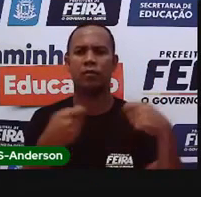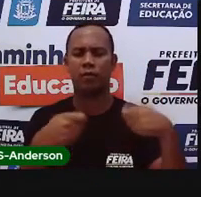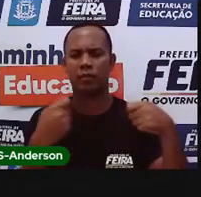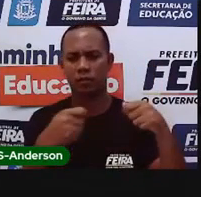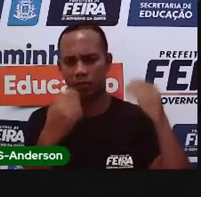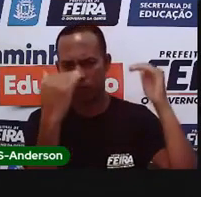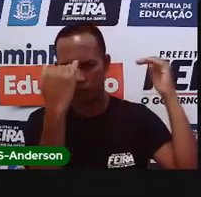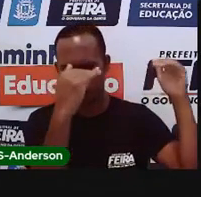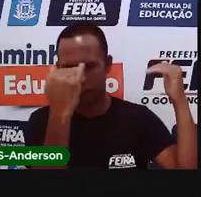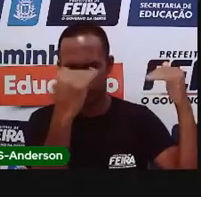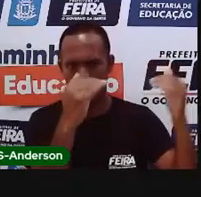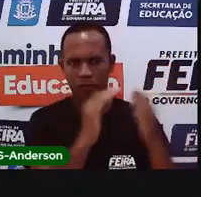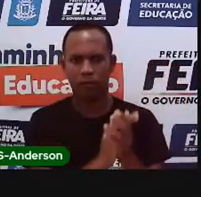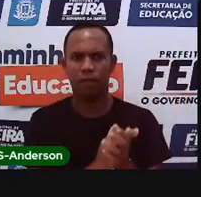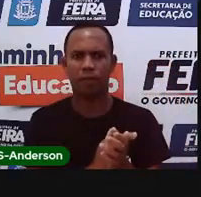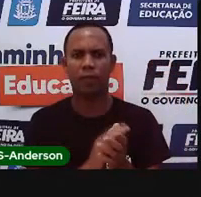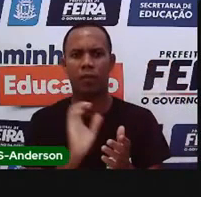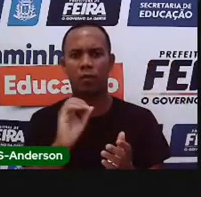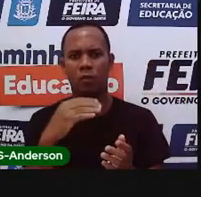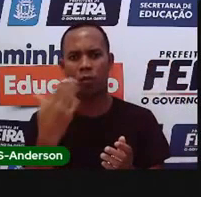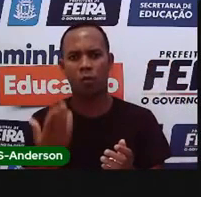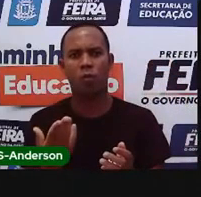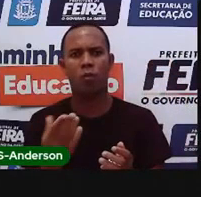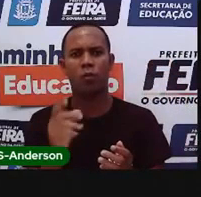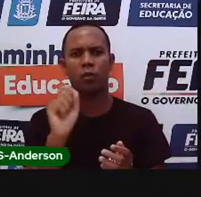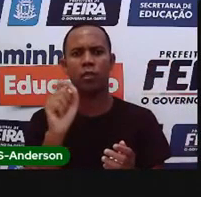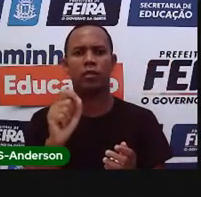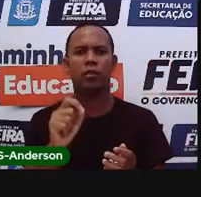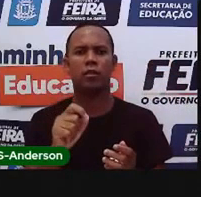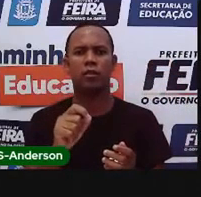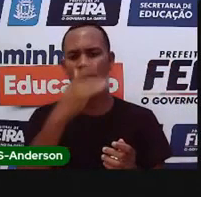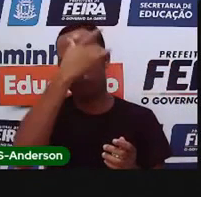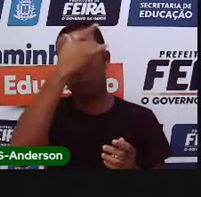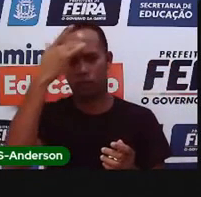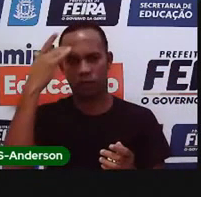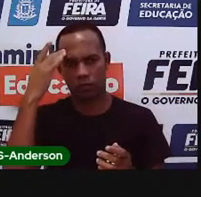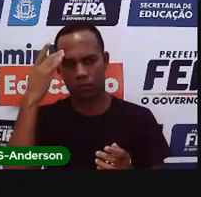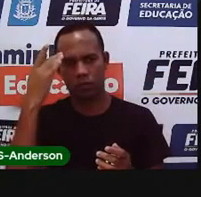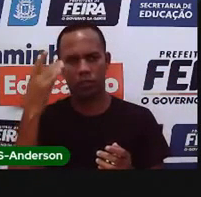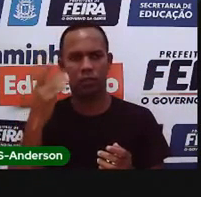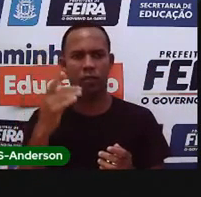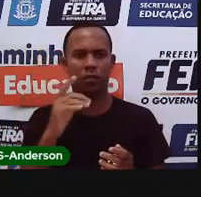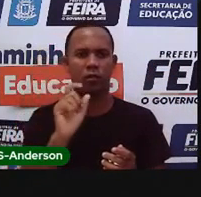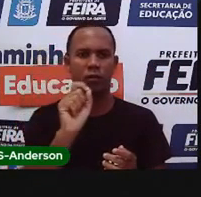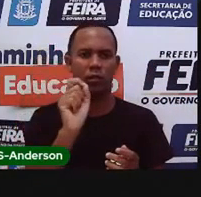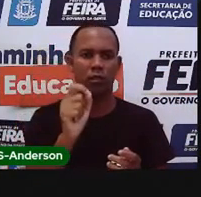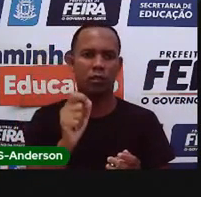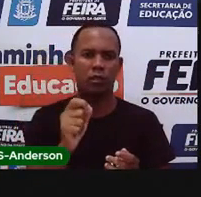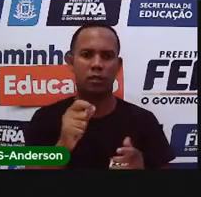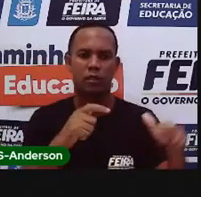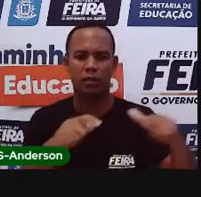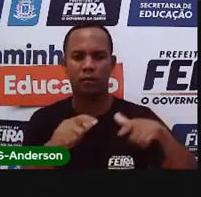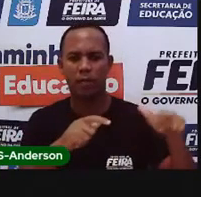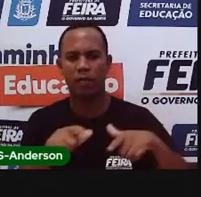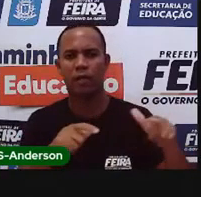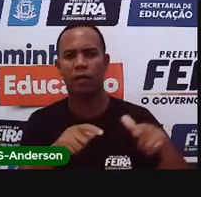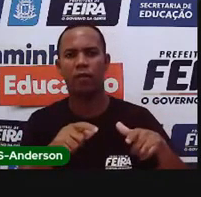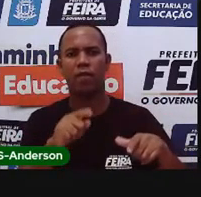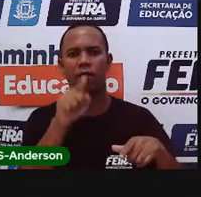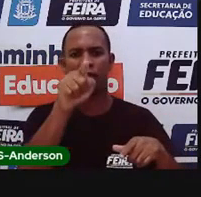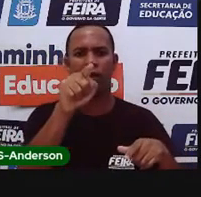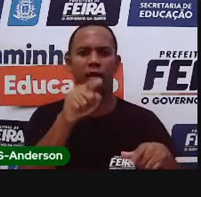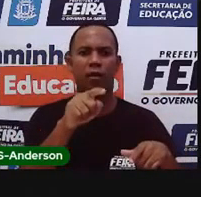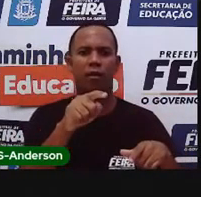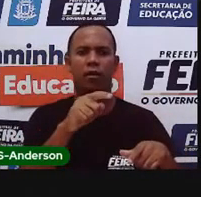relacionadas com questões morais e associadas com os direitos humanos. As pessoas contratadas pelo